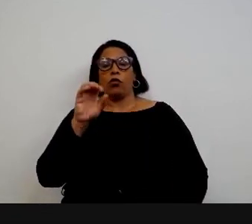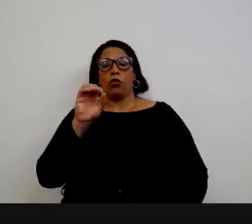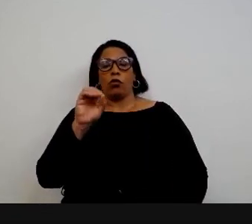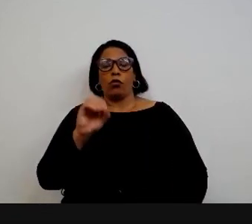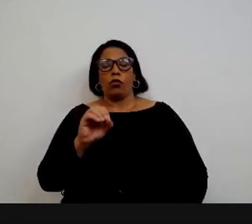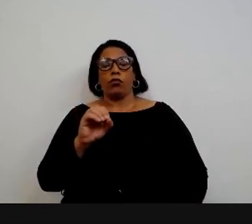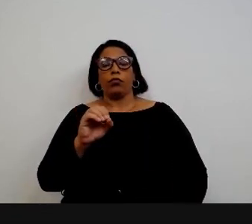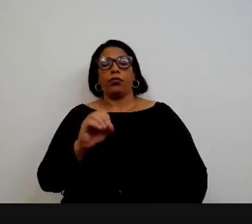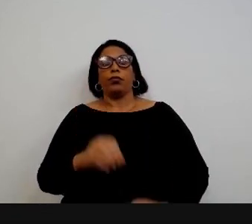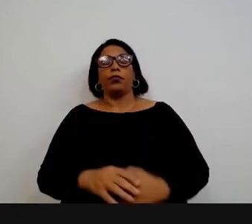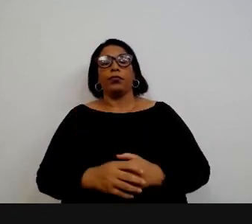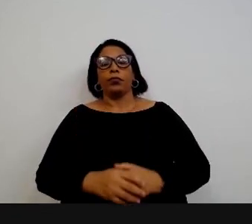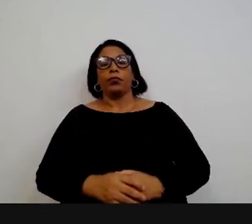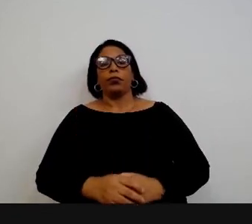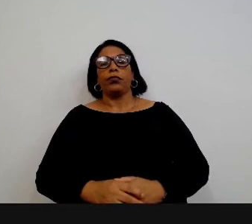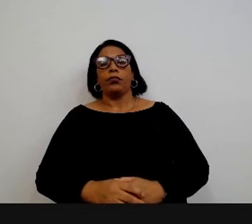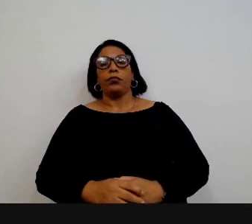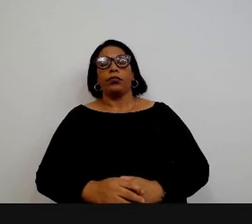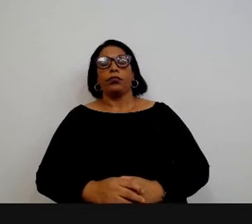eu vou